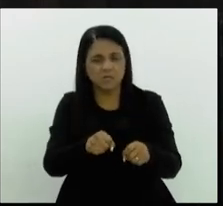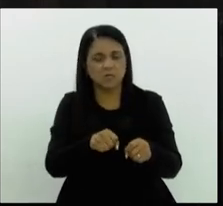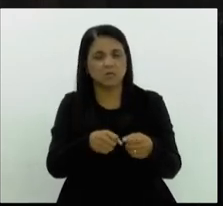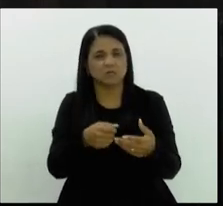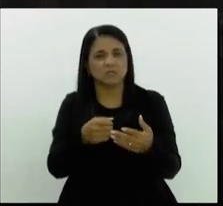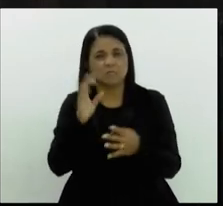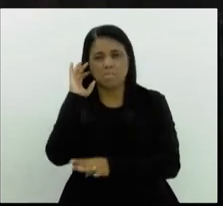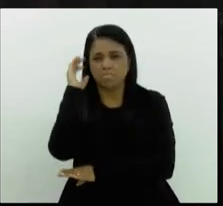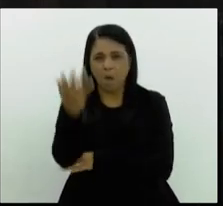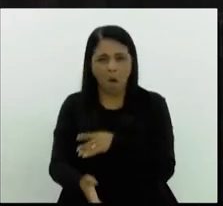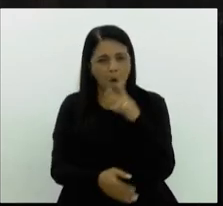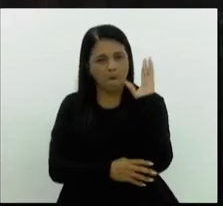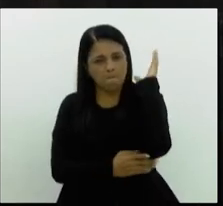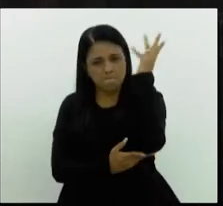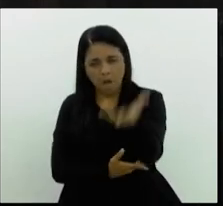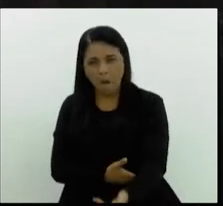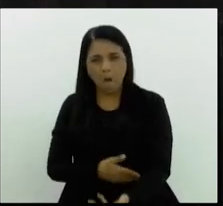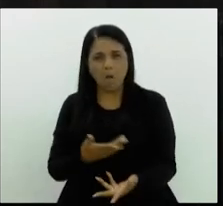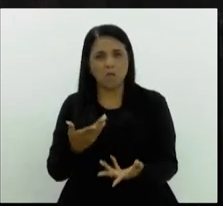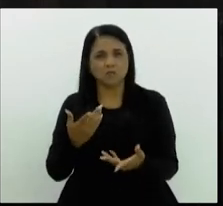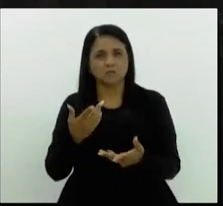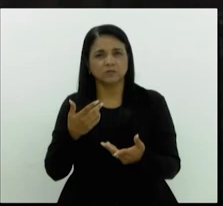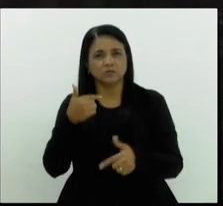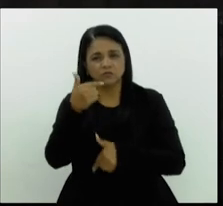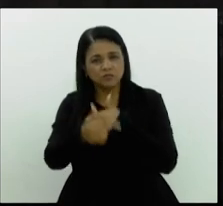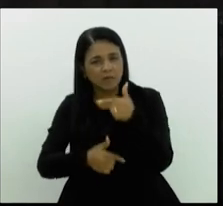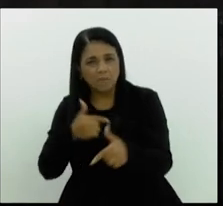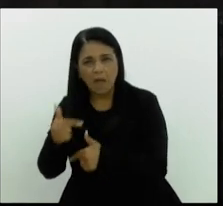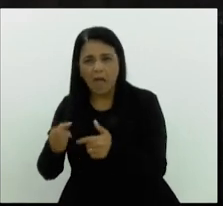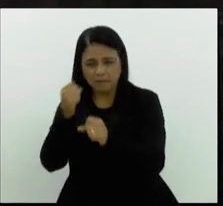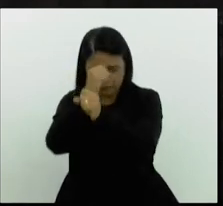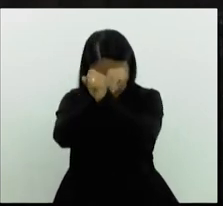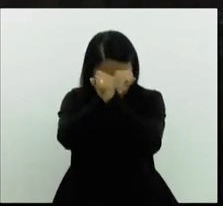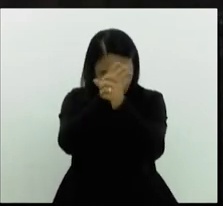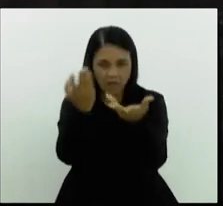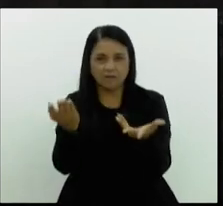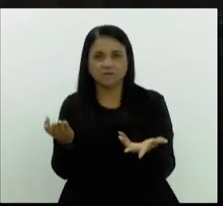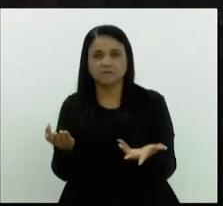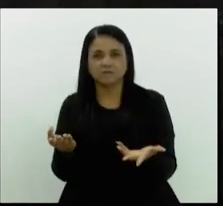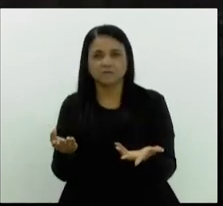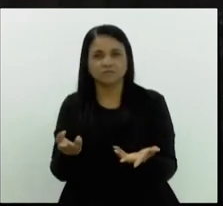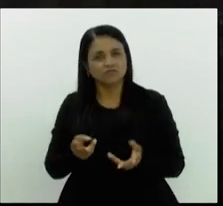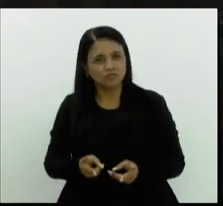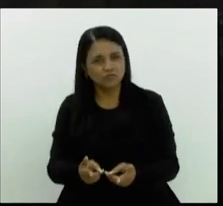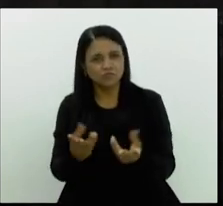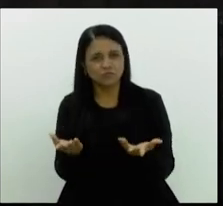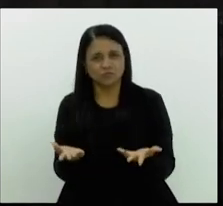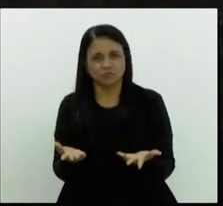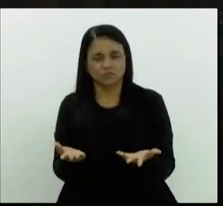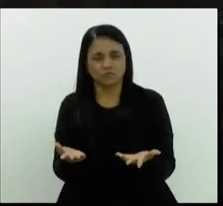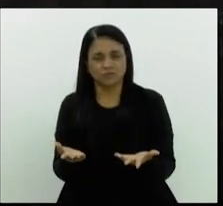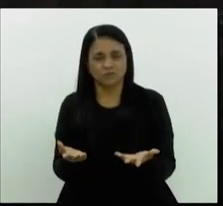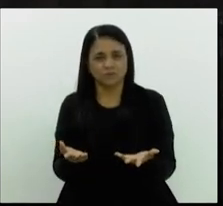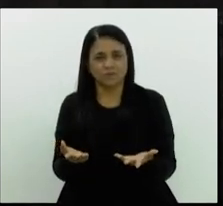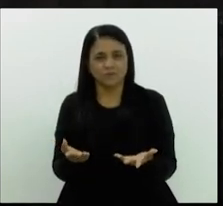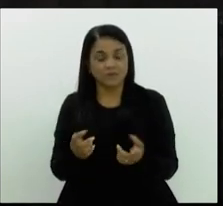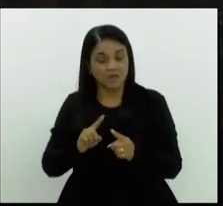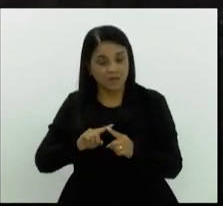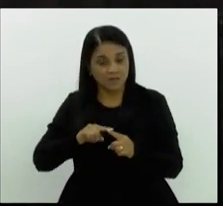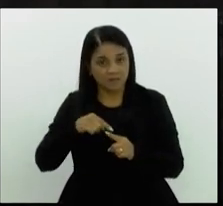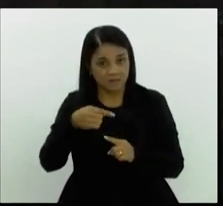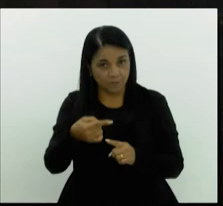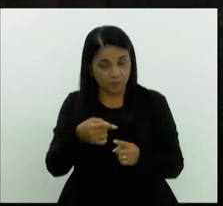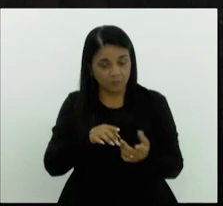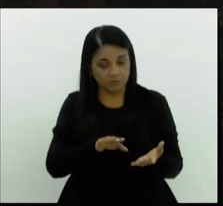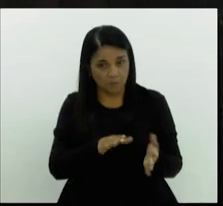da natureza, de exploração do trabalho das pessoas. Mas, após esse massacre,